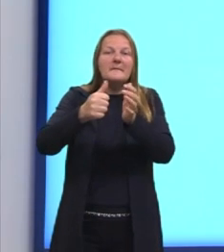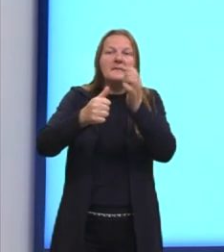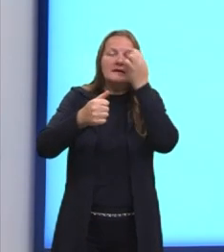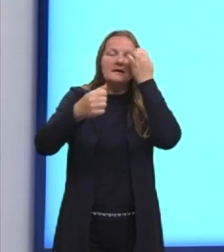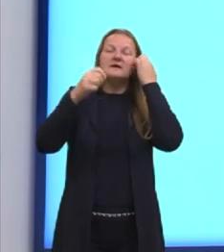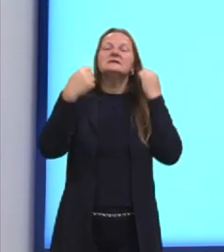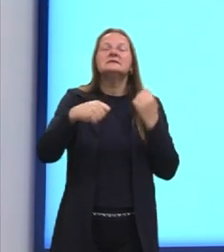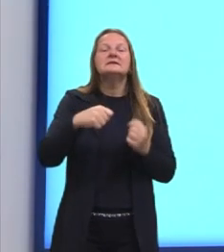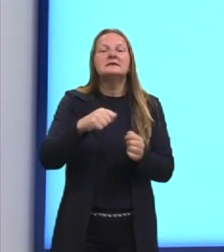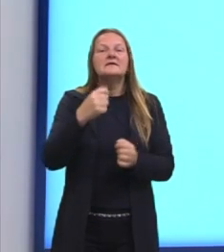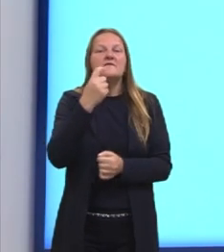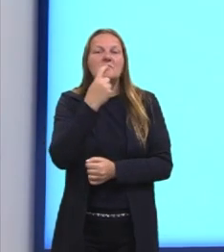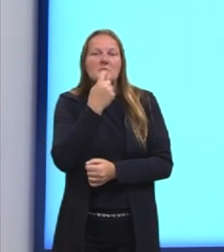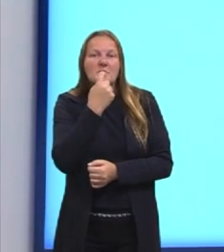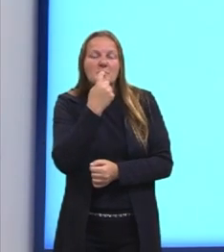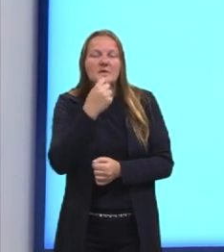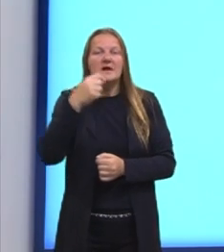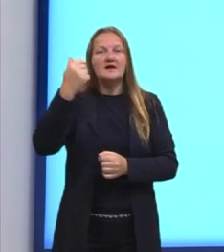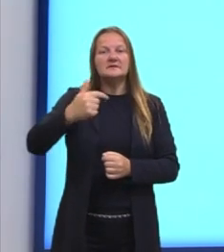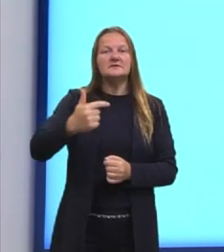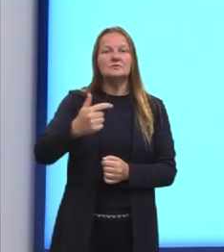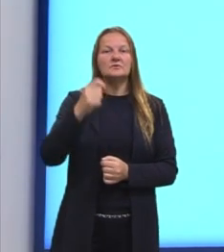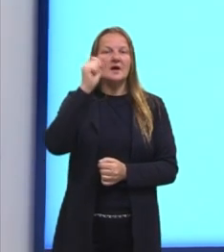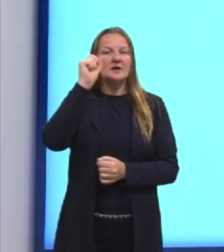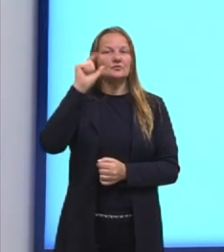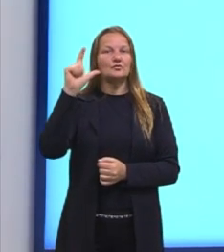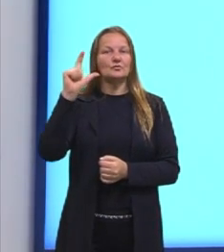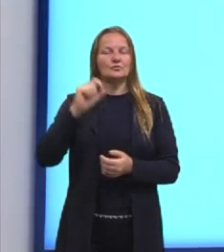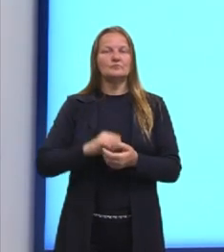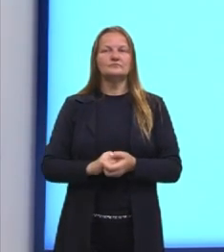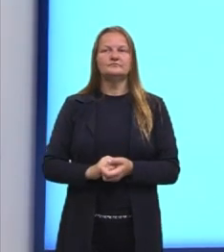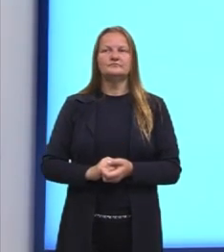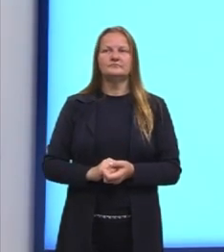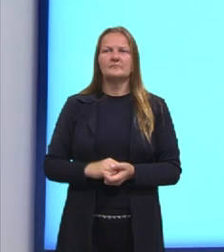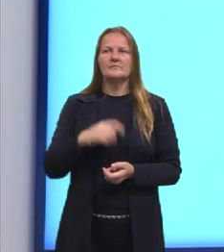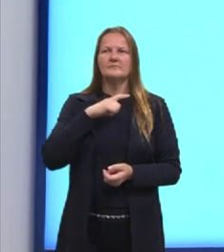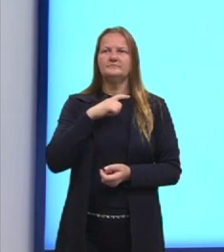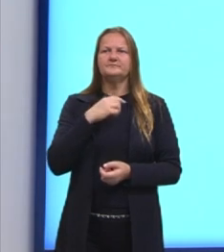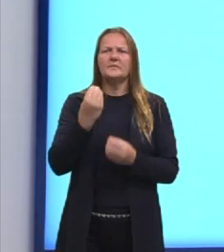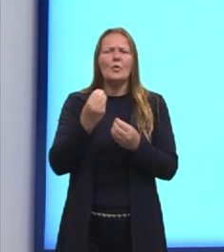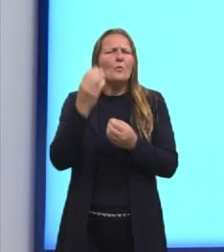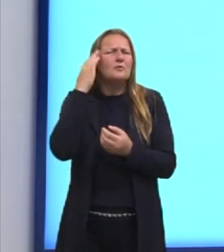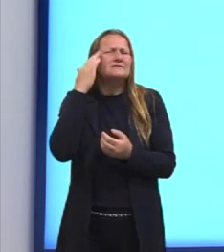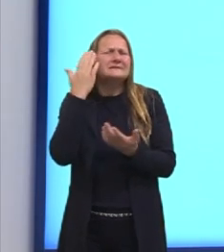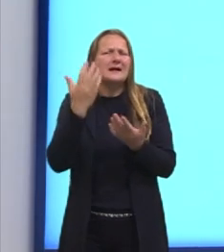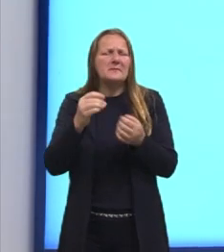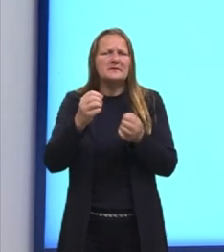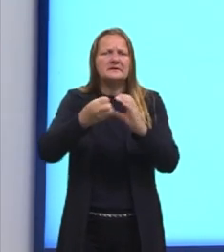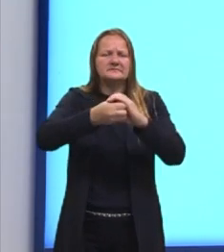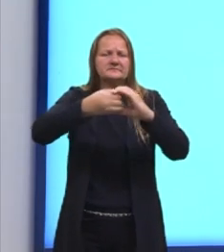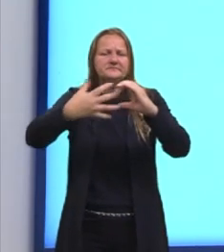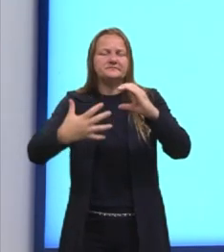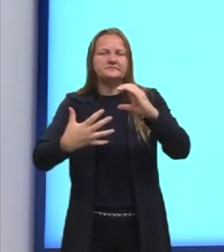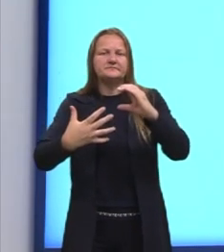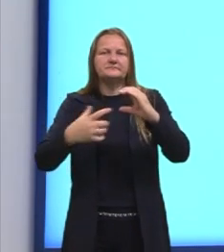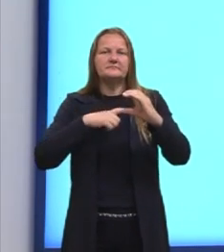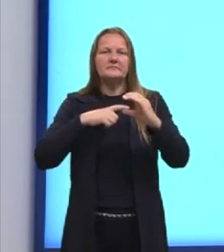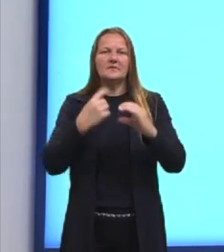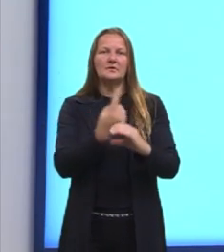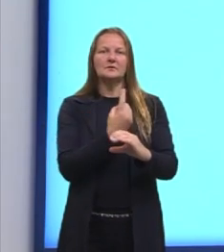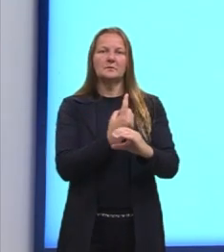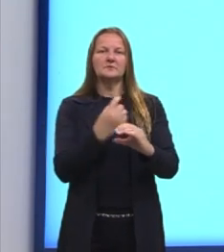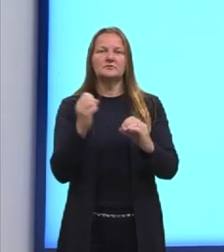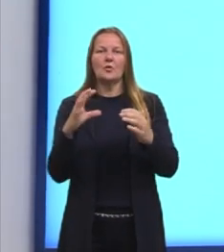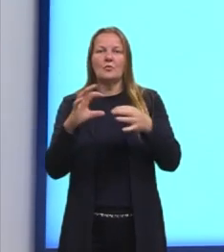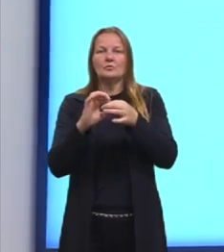vermelha e a segunda ser azul? Aí, o que que nós temos? Como é que a gente classifica se os eventos são independentes?